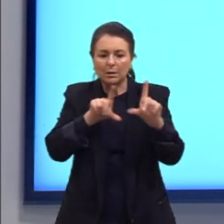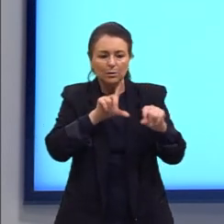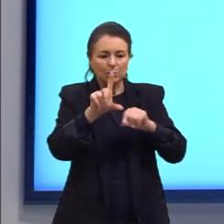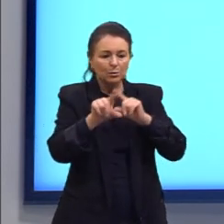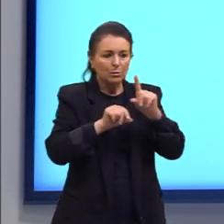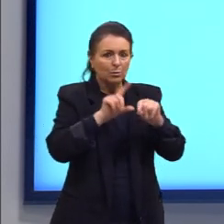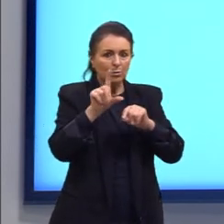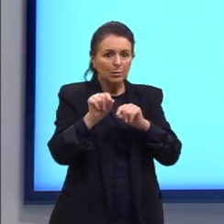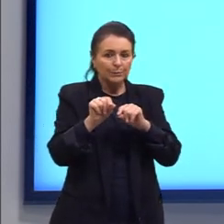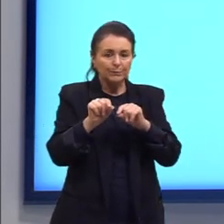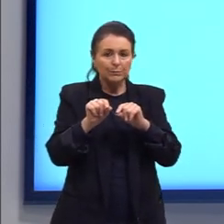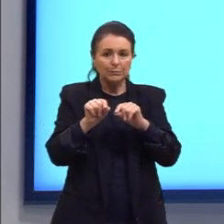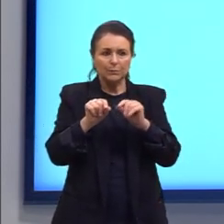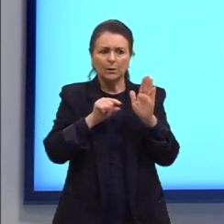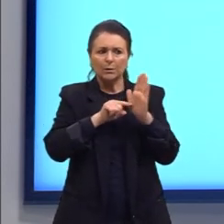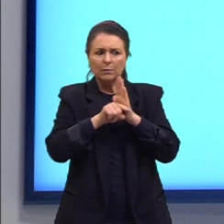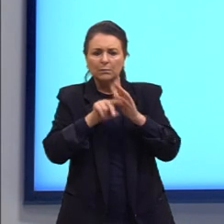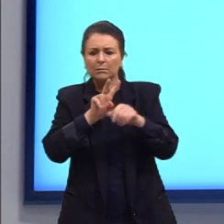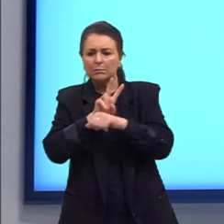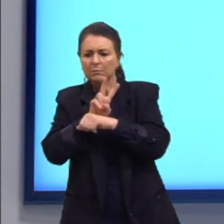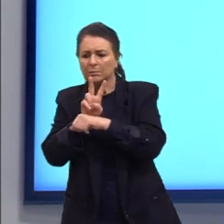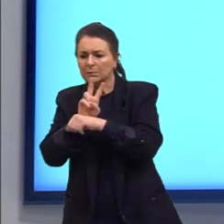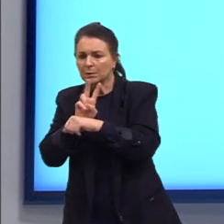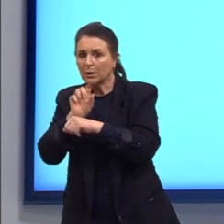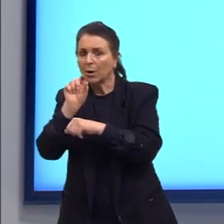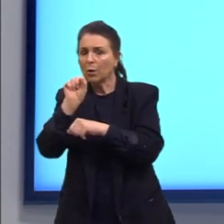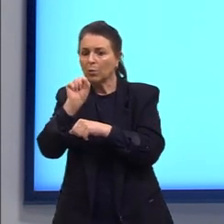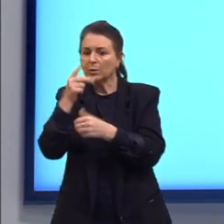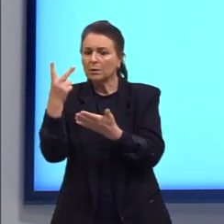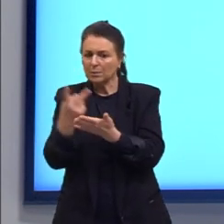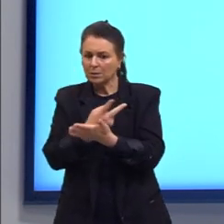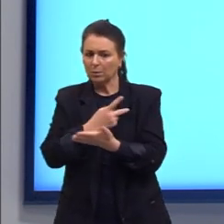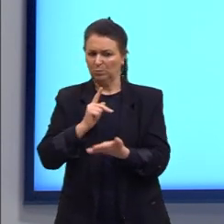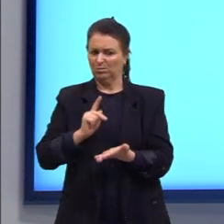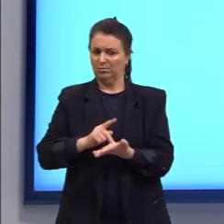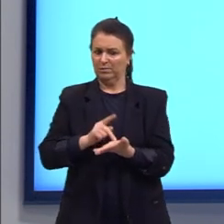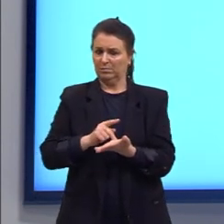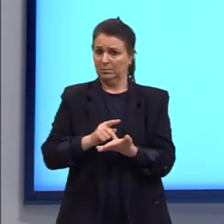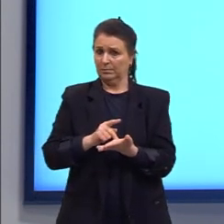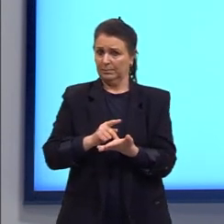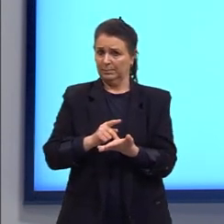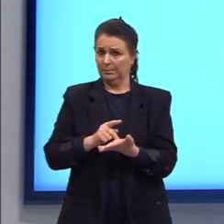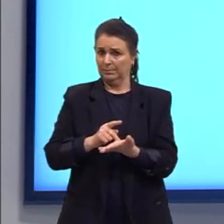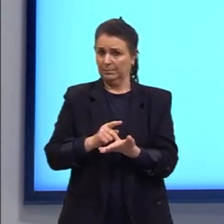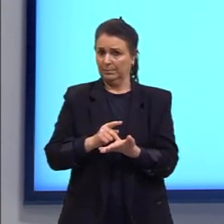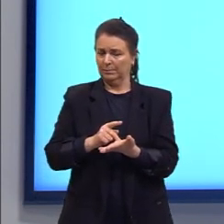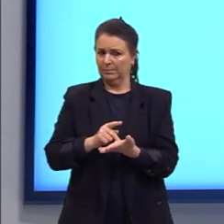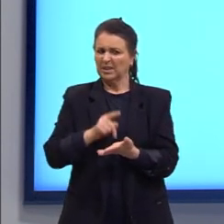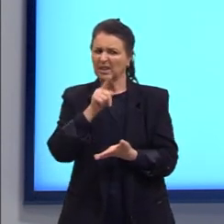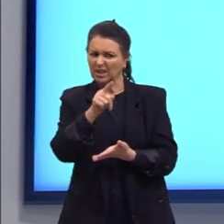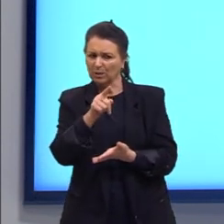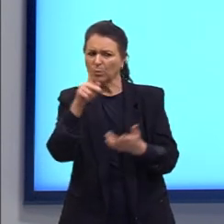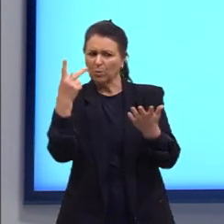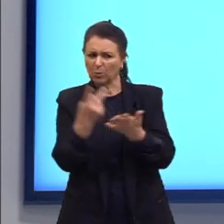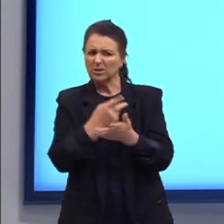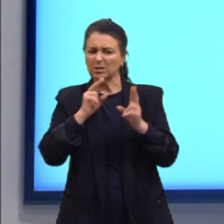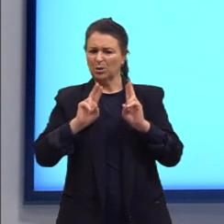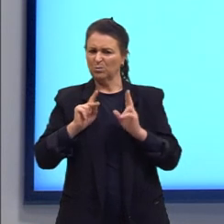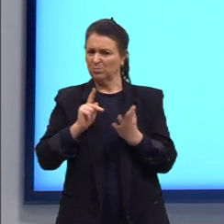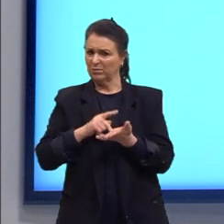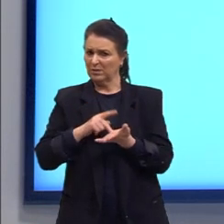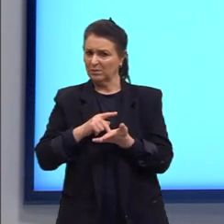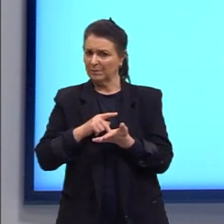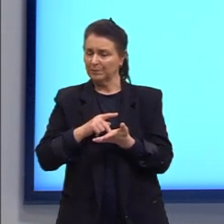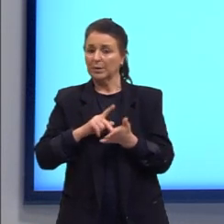e uma verificação se aqueles fatos ali são de verdade, se eles são verídicos. Depois,